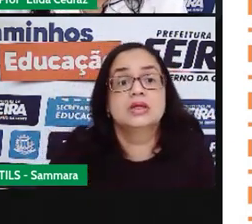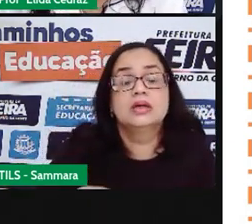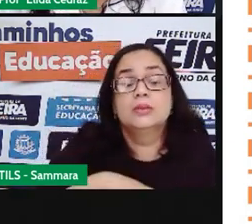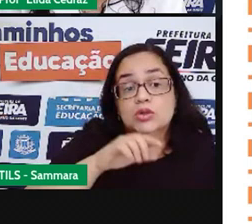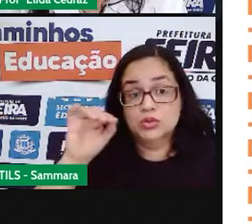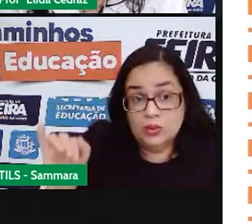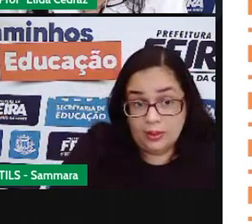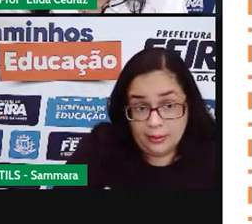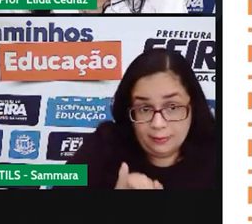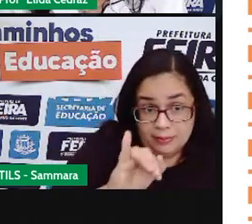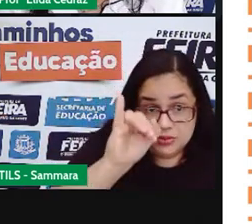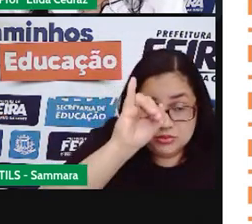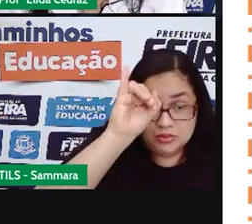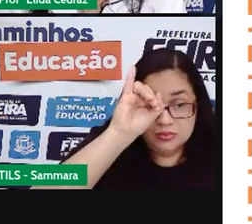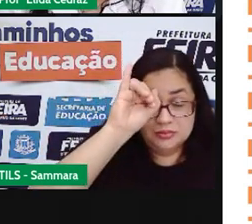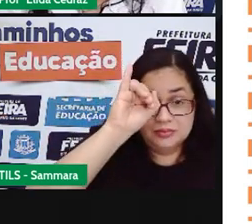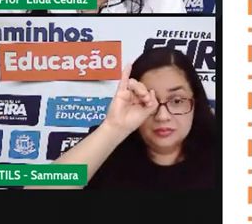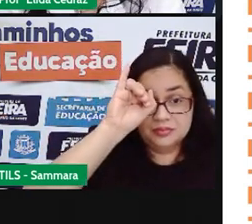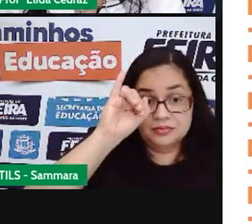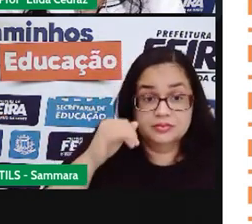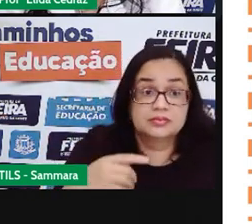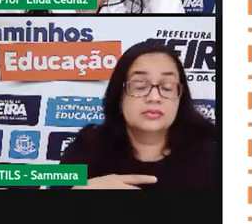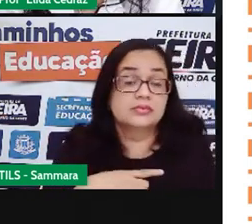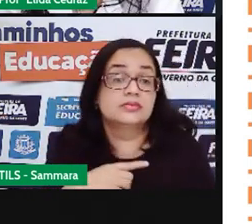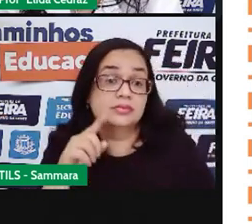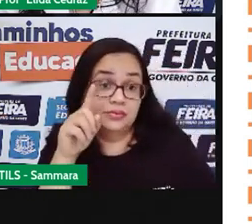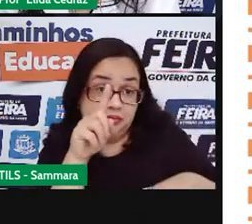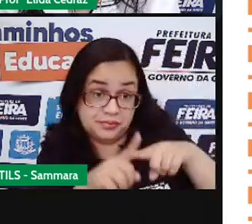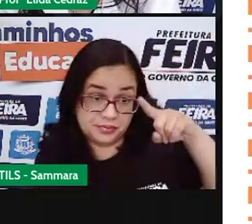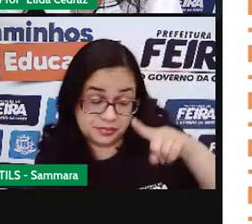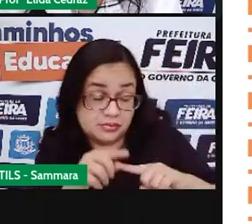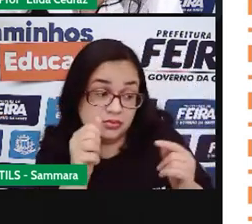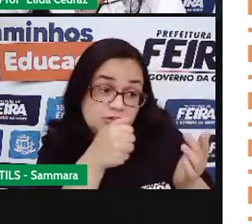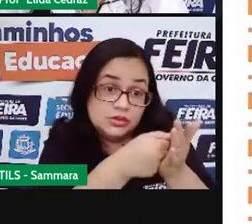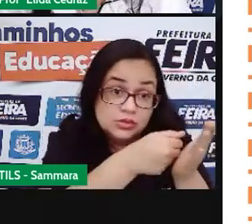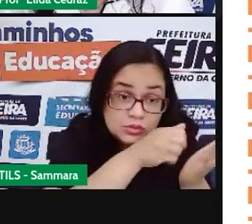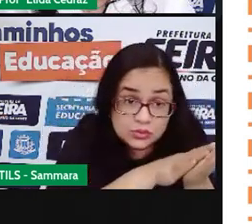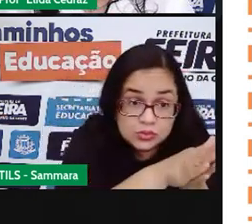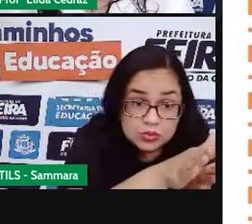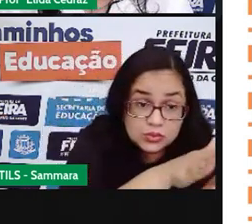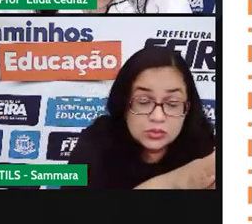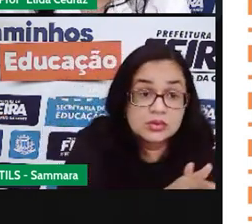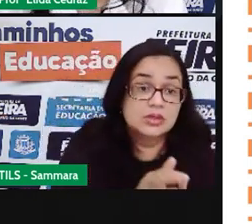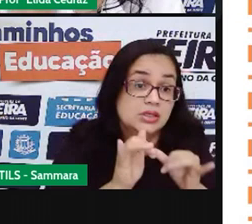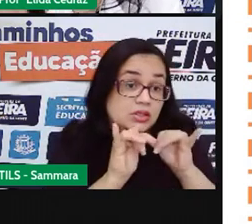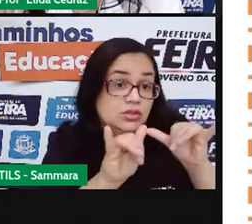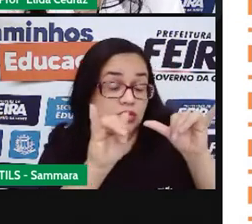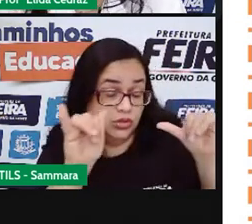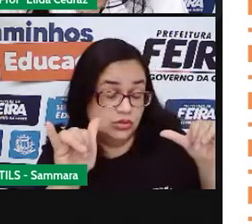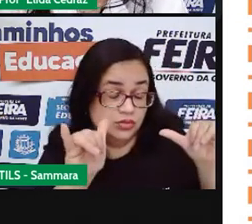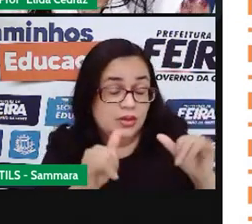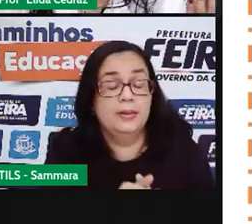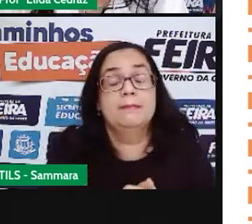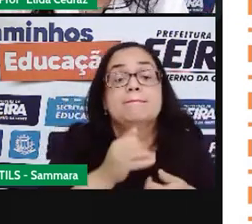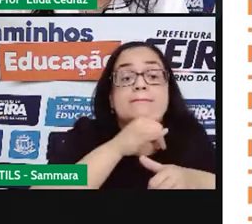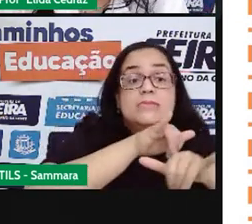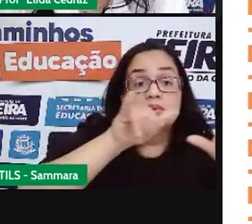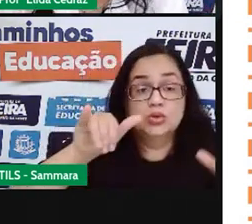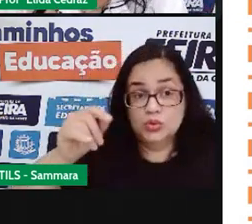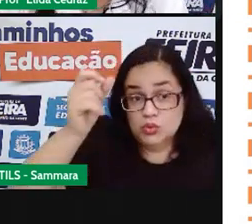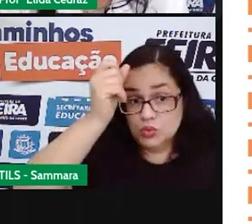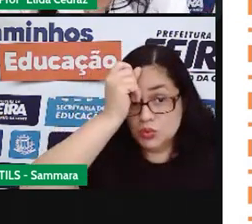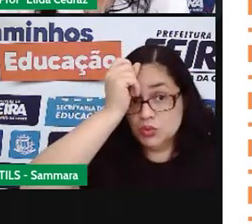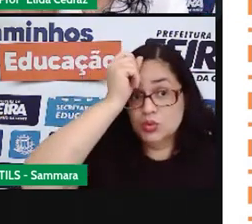importante. Principalmente para o material que vai ser impresso. E divulgar o produto, a ideia,